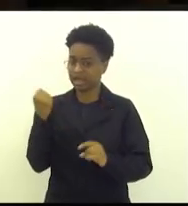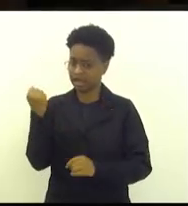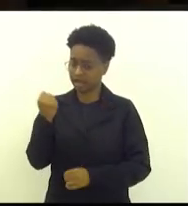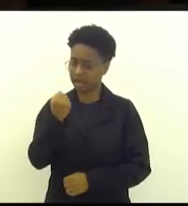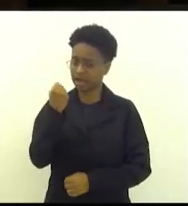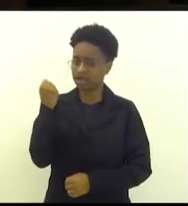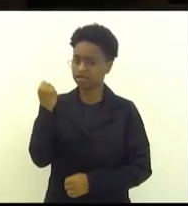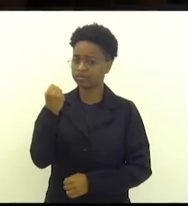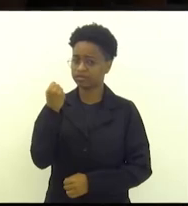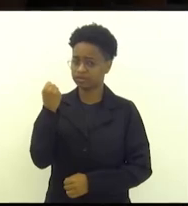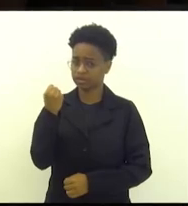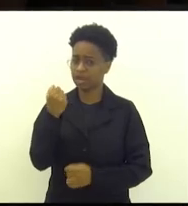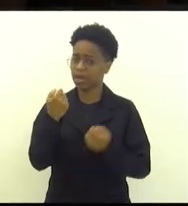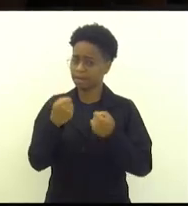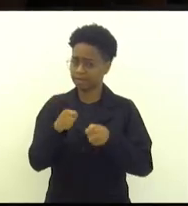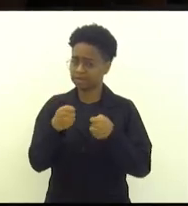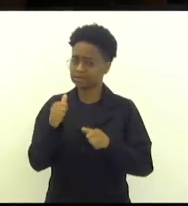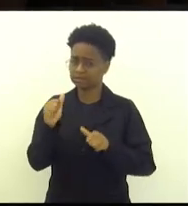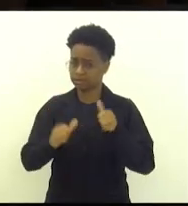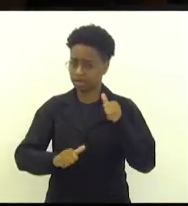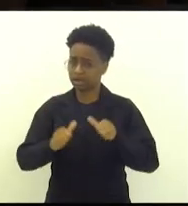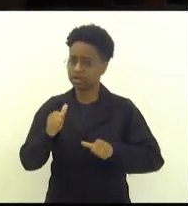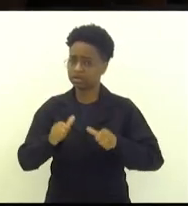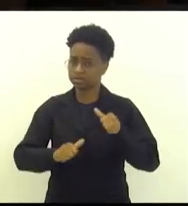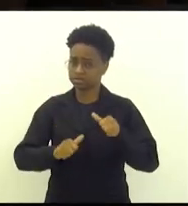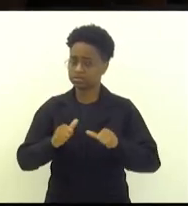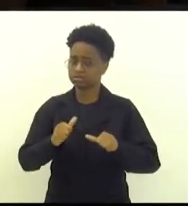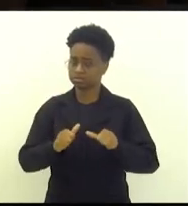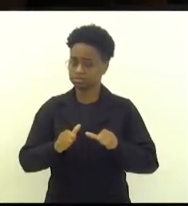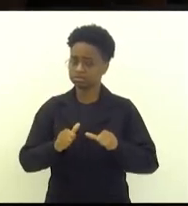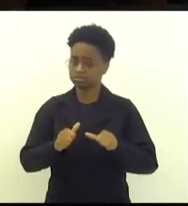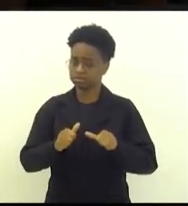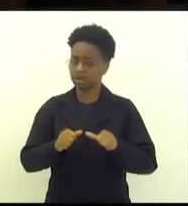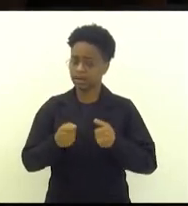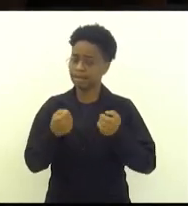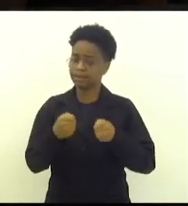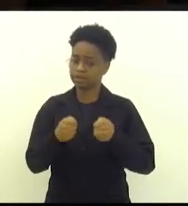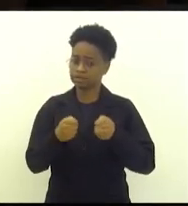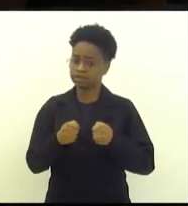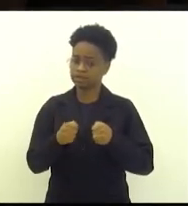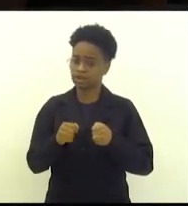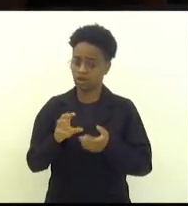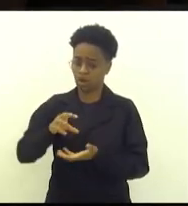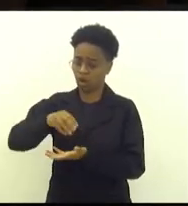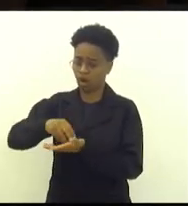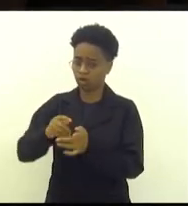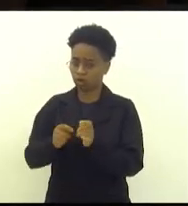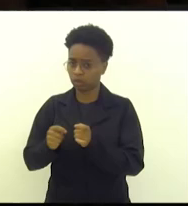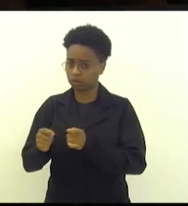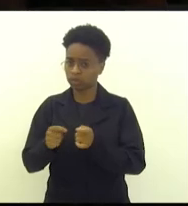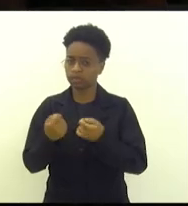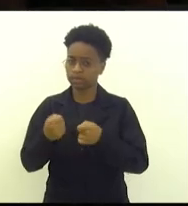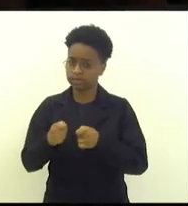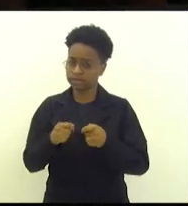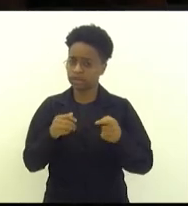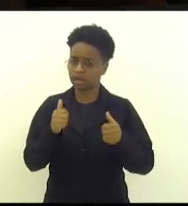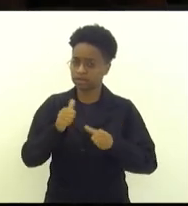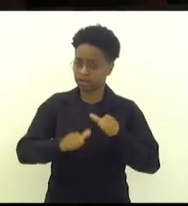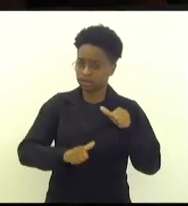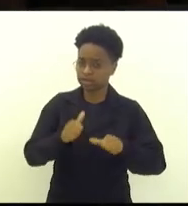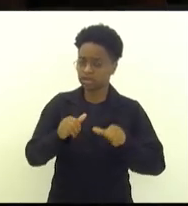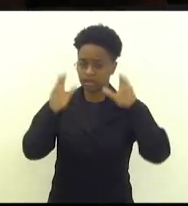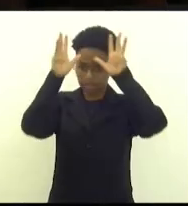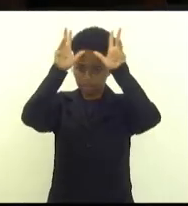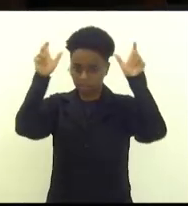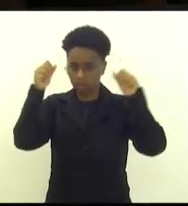que há que ser verificado com veemência, pontuado pelos órgãos de controle, pela Câmara de Vereadores, pelo Tribunal de